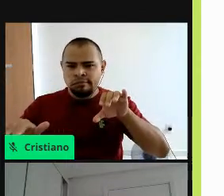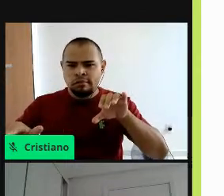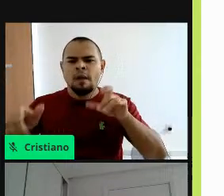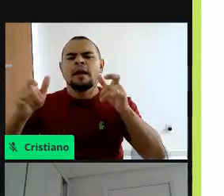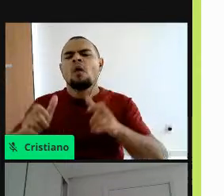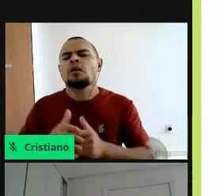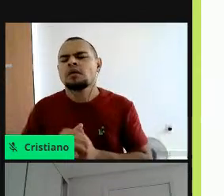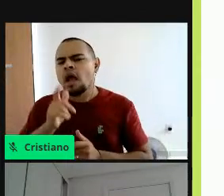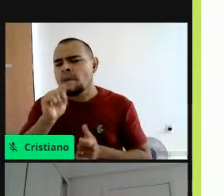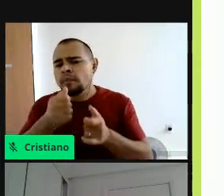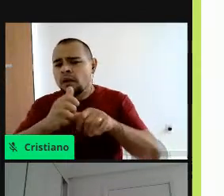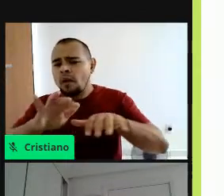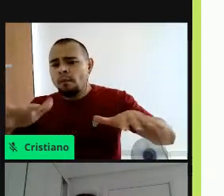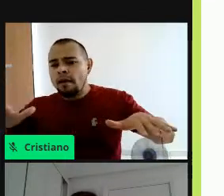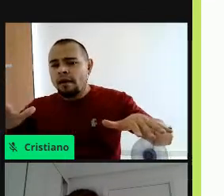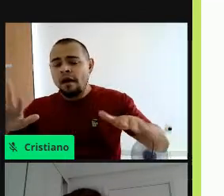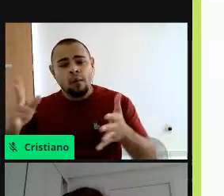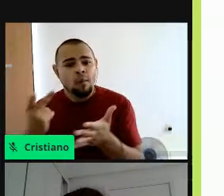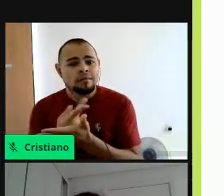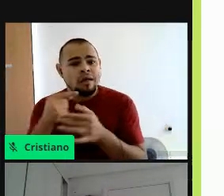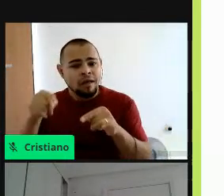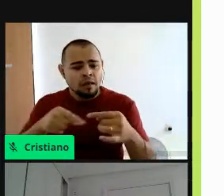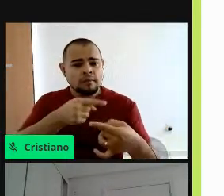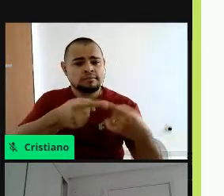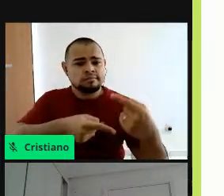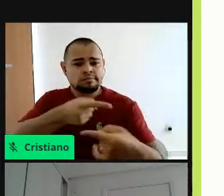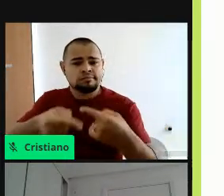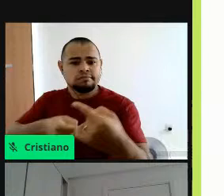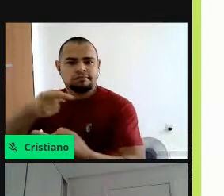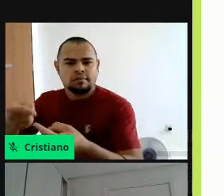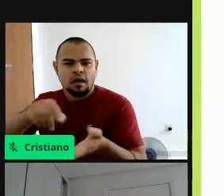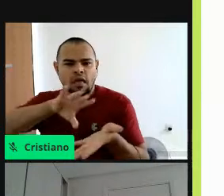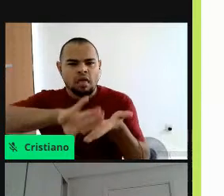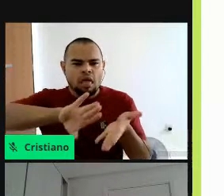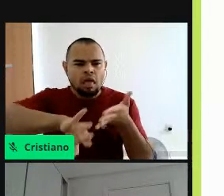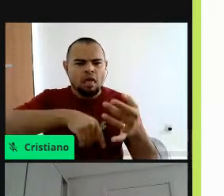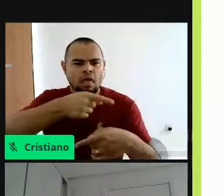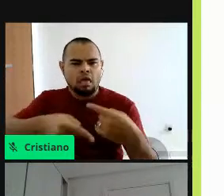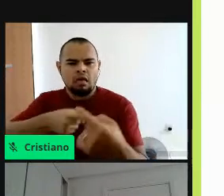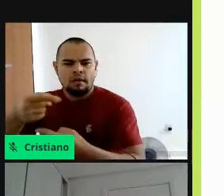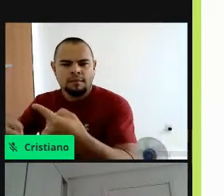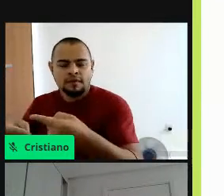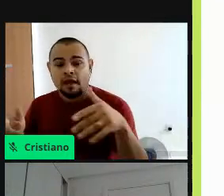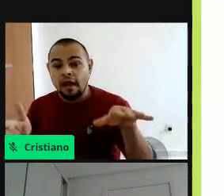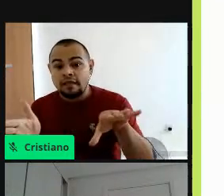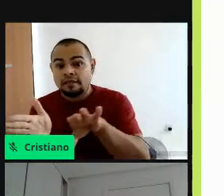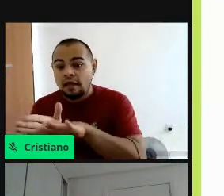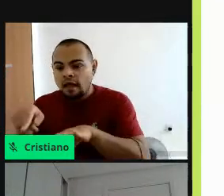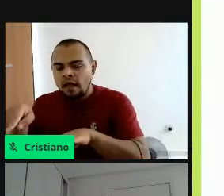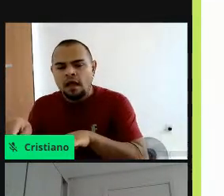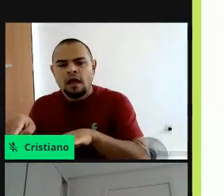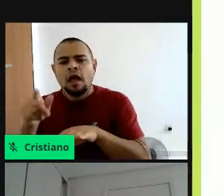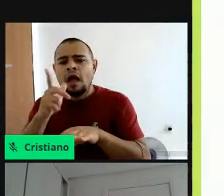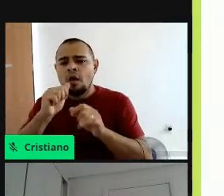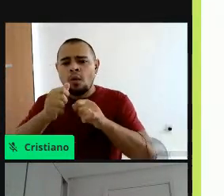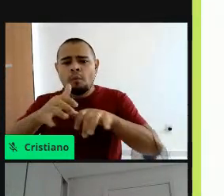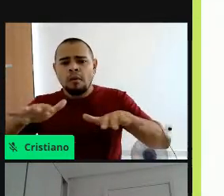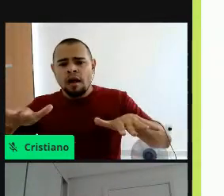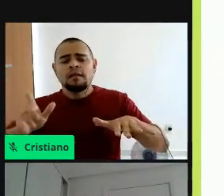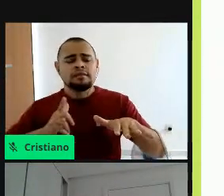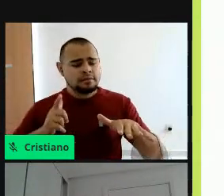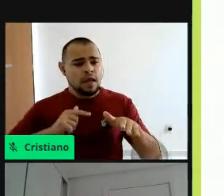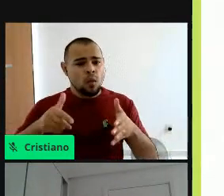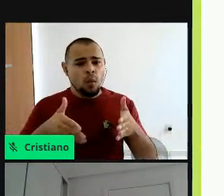o mar. Então, ocorre realmente esse deslocamento do resíduo, até chegar no mar, ele segue um